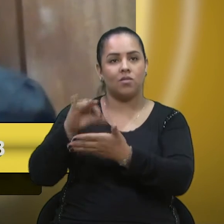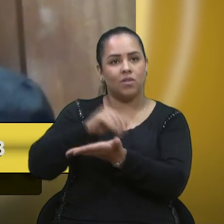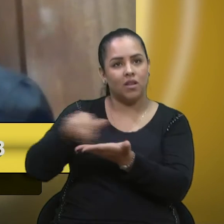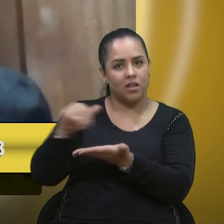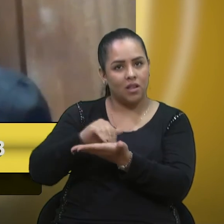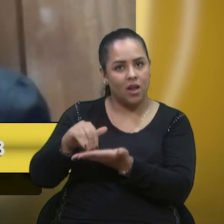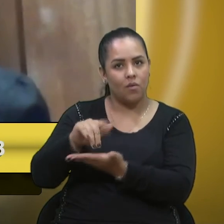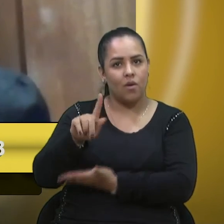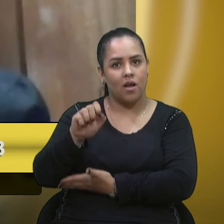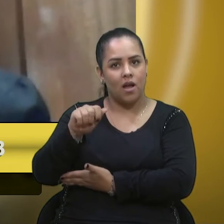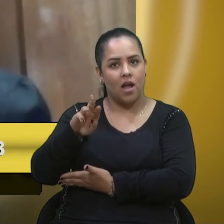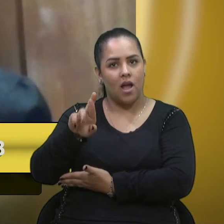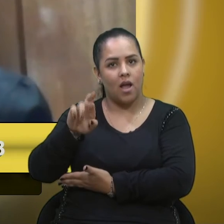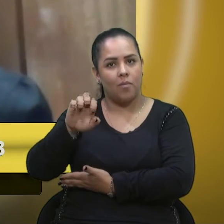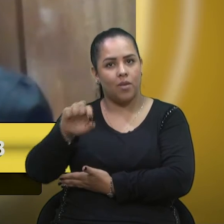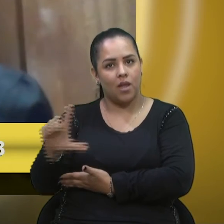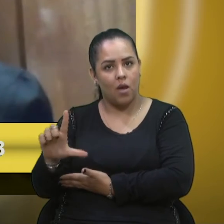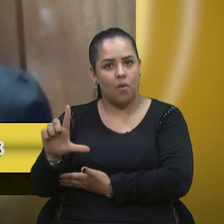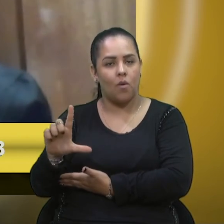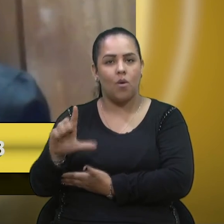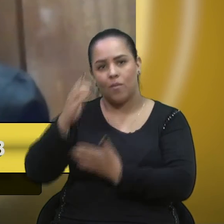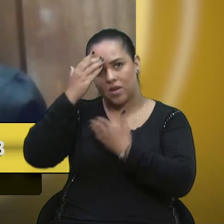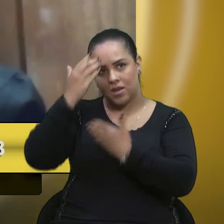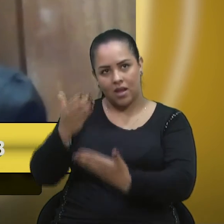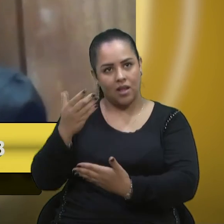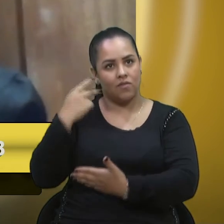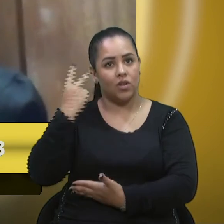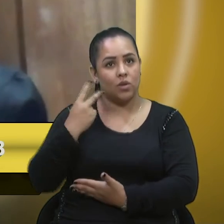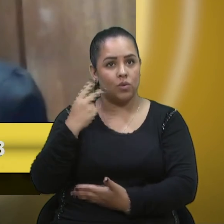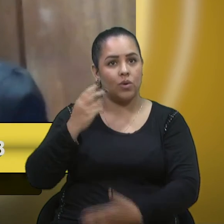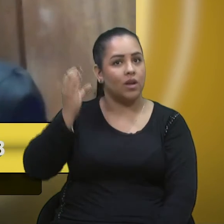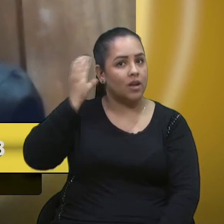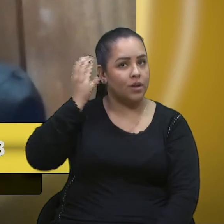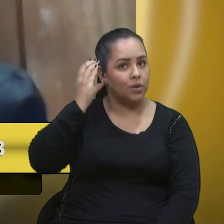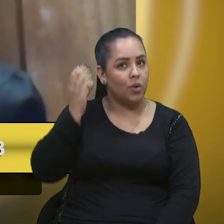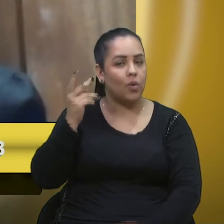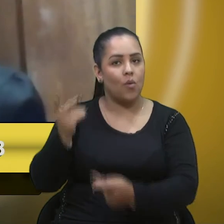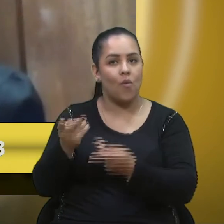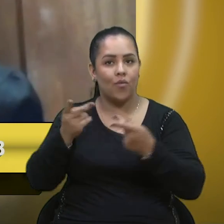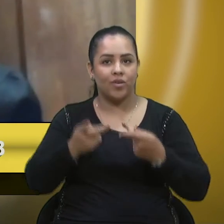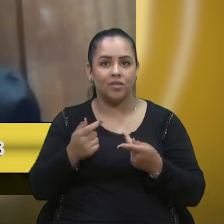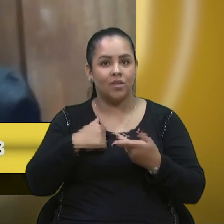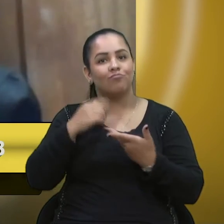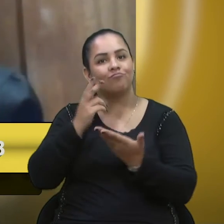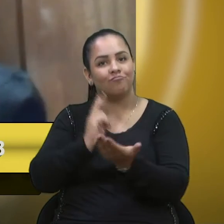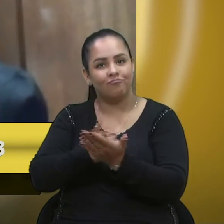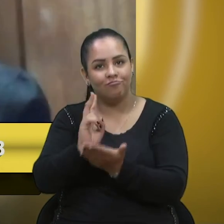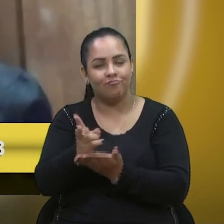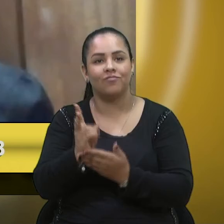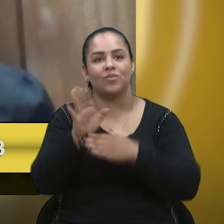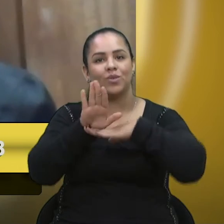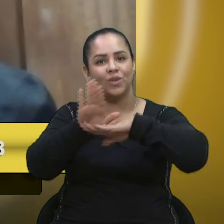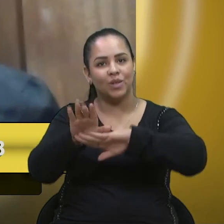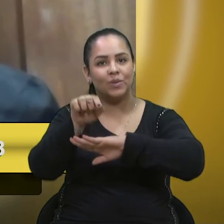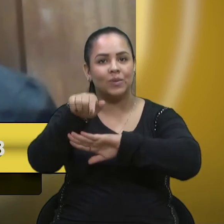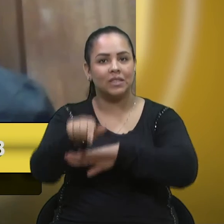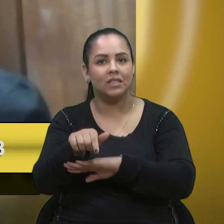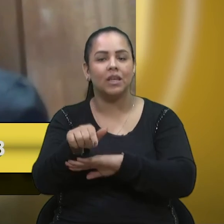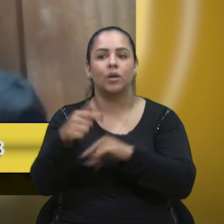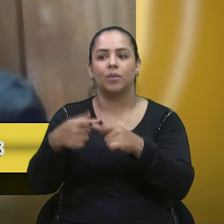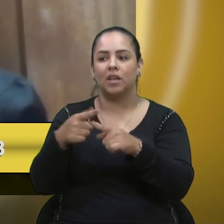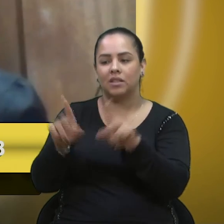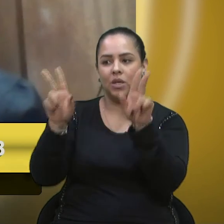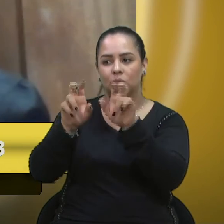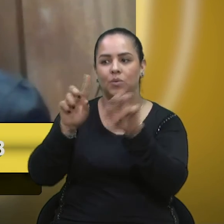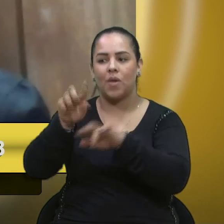Então quero lhe agradecer, vereador Cadori, o convite. Estou à disposição para lhe ajudar. É um tema que, para mim, é muito